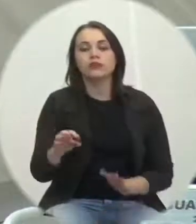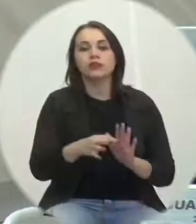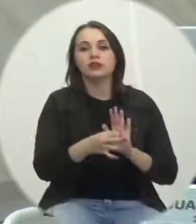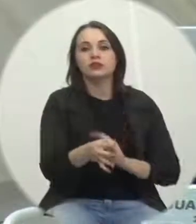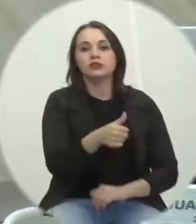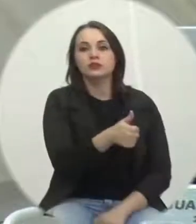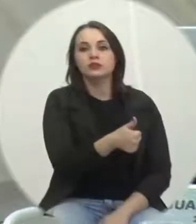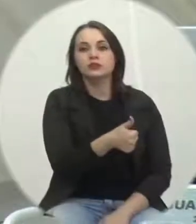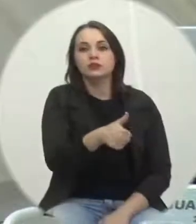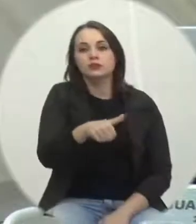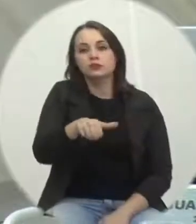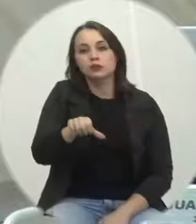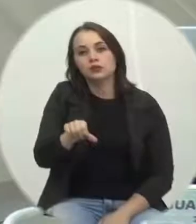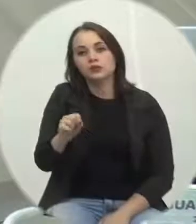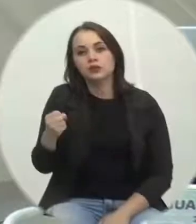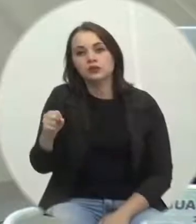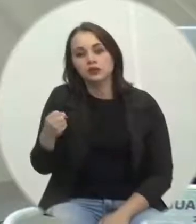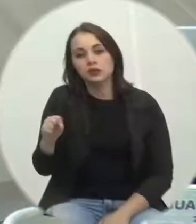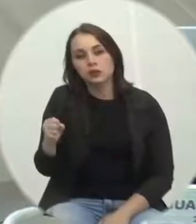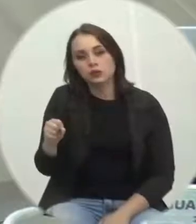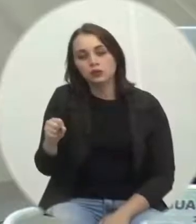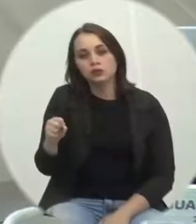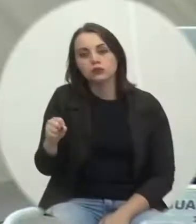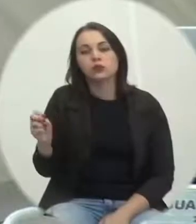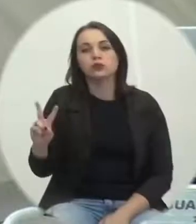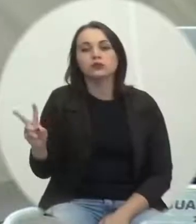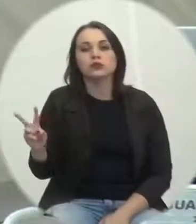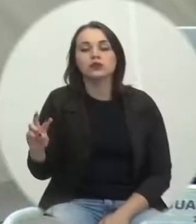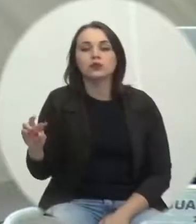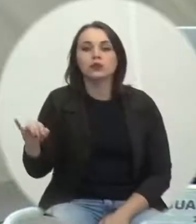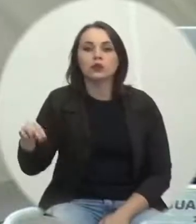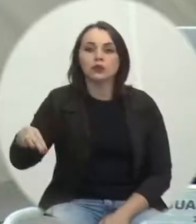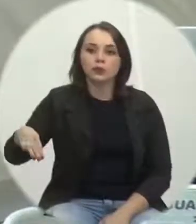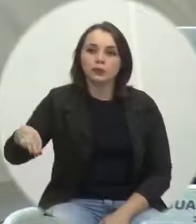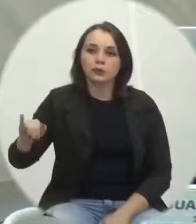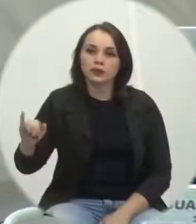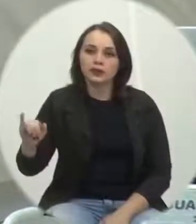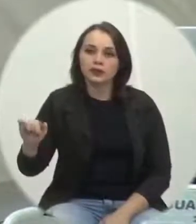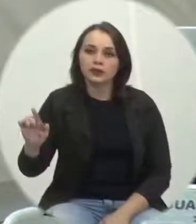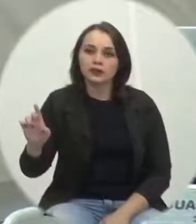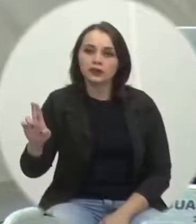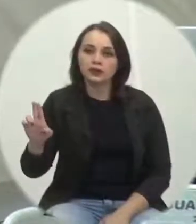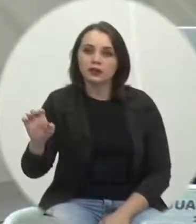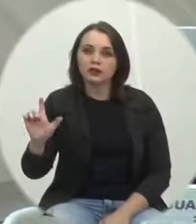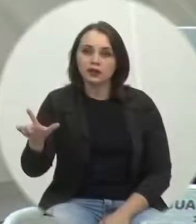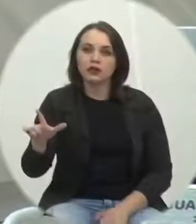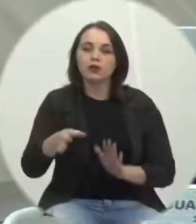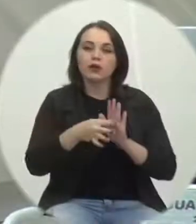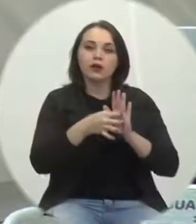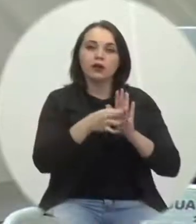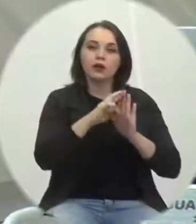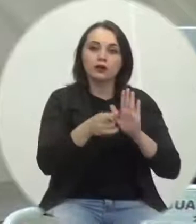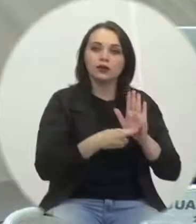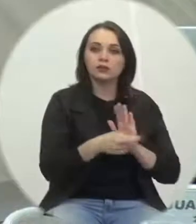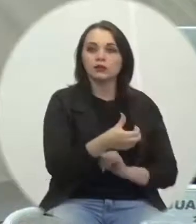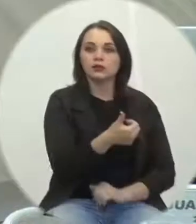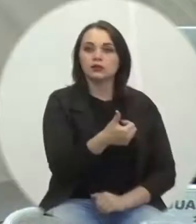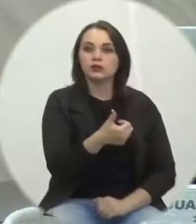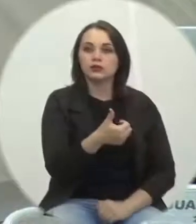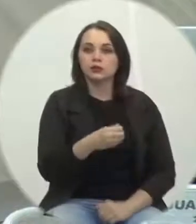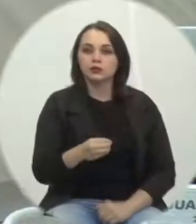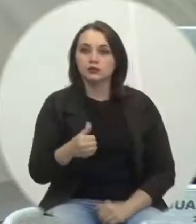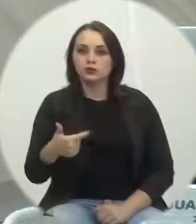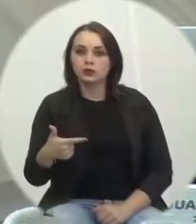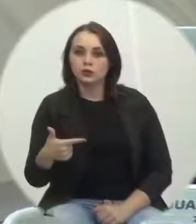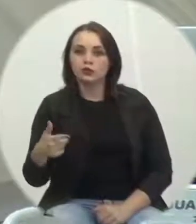198, 21, de autoria do vereador Miguel Pierini. Requerimento 102, 21, de autoria do vereador